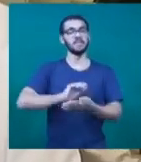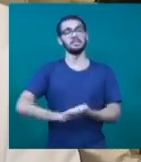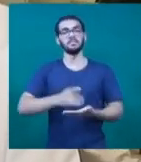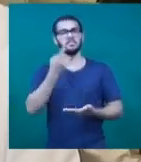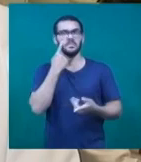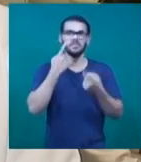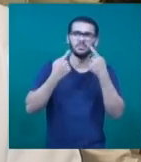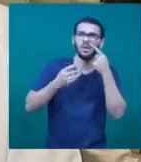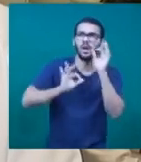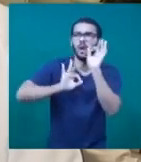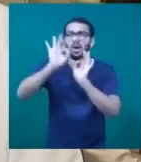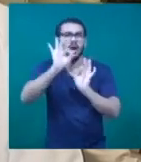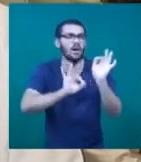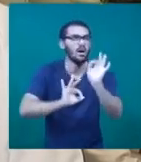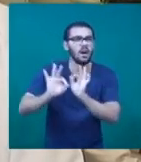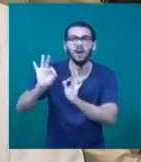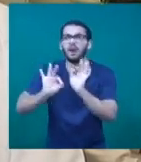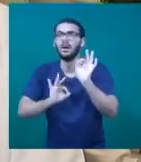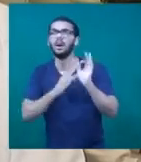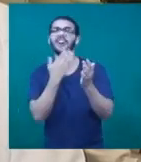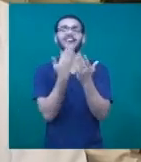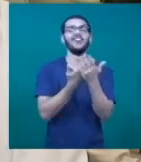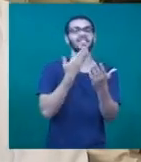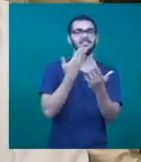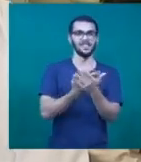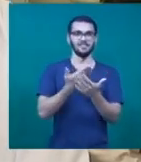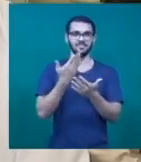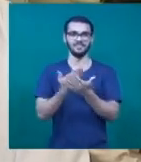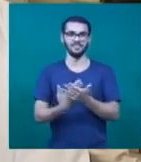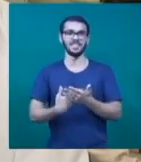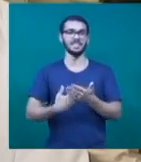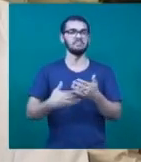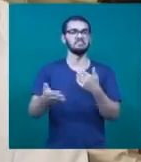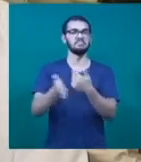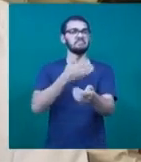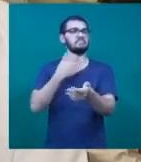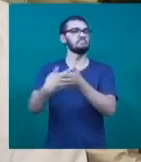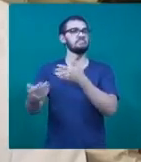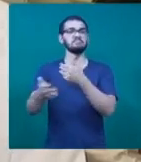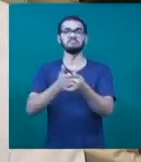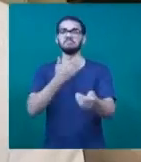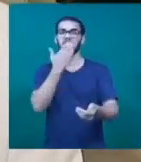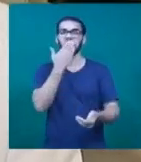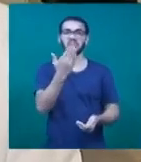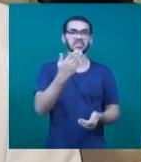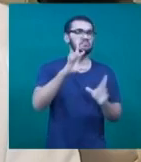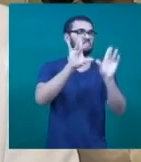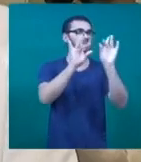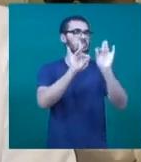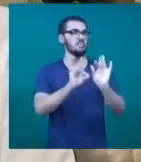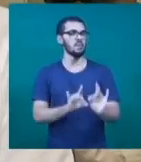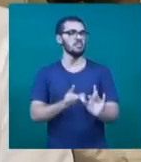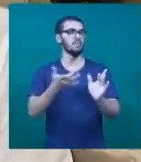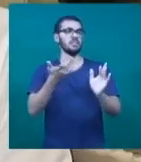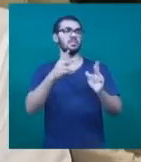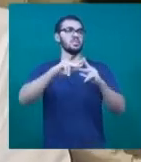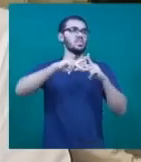para preparação de aulas de qualquer tipo de conteúdo, seja genética, história,